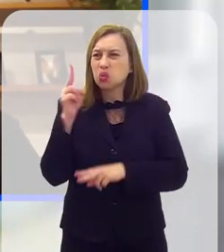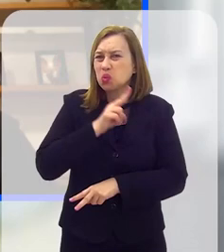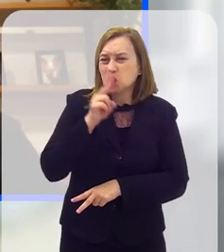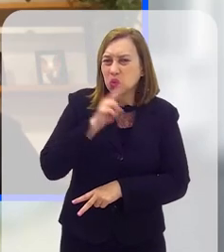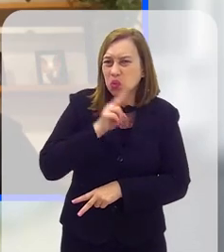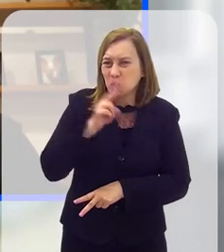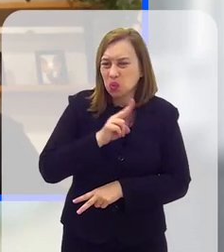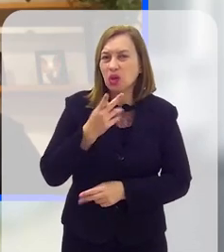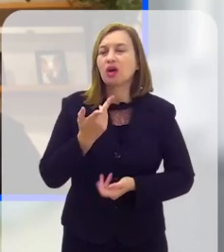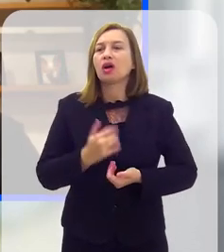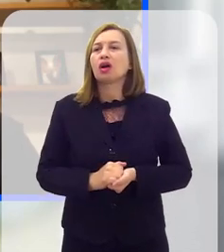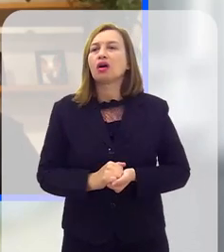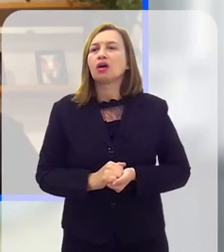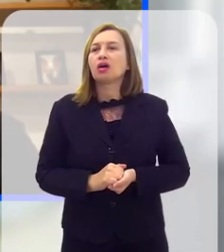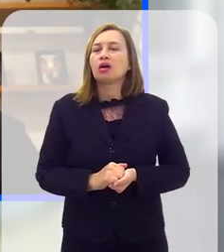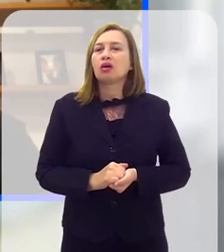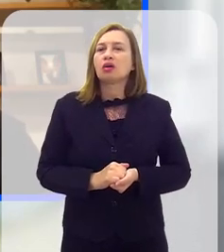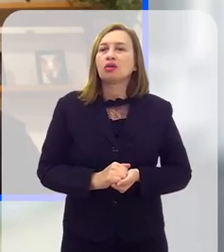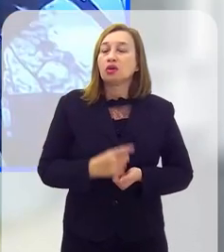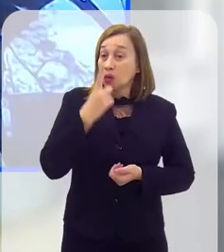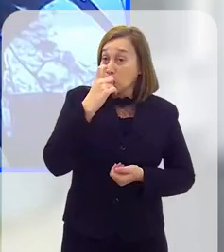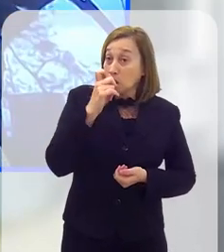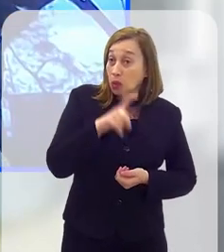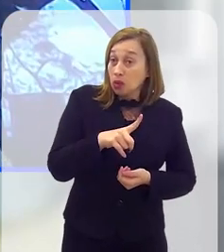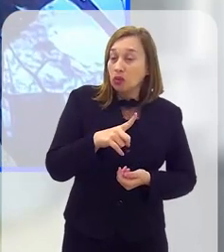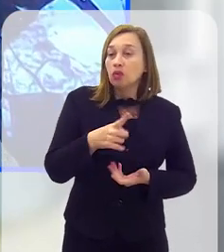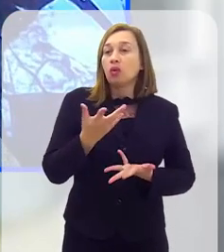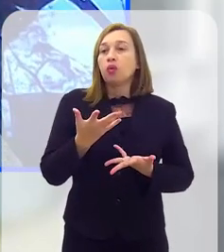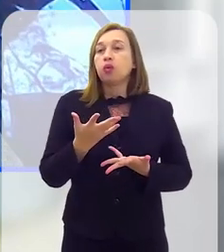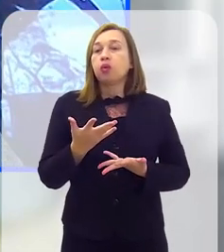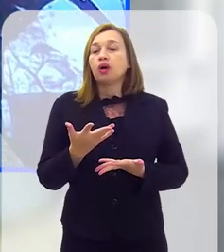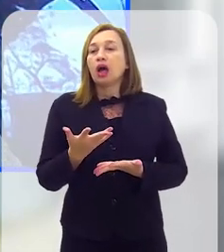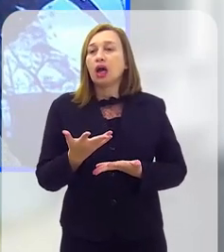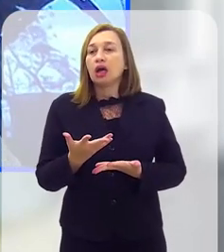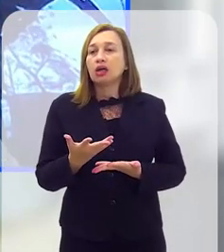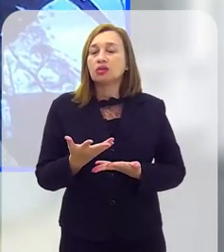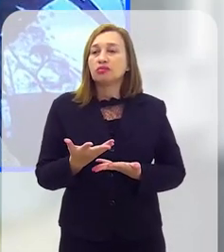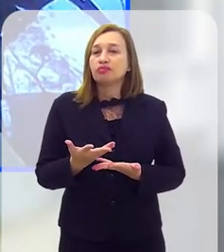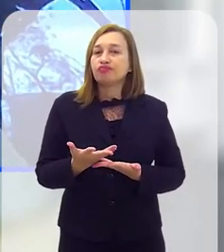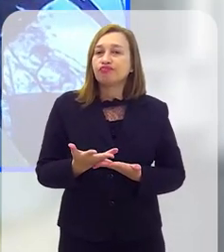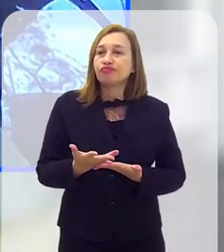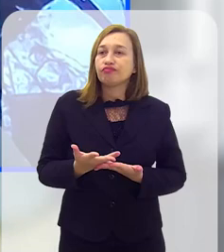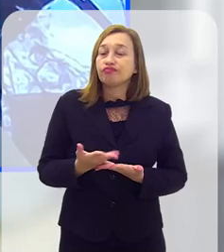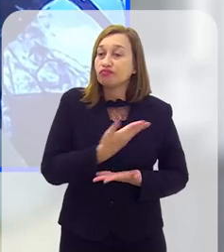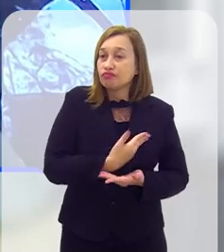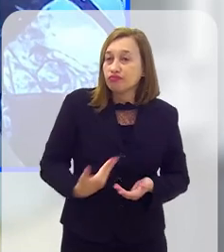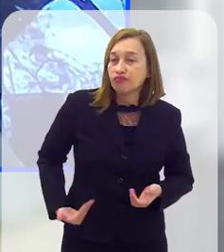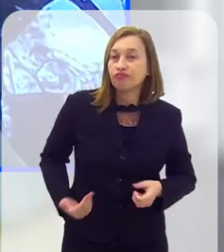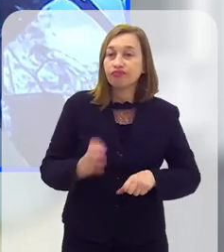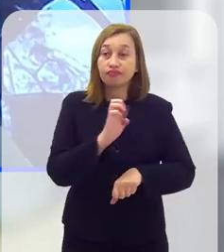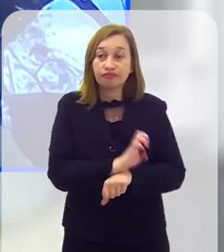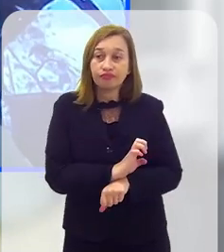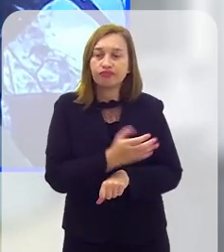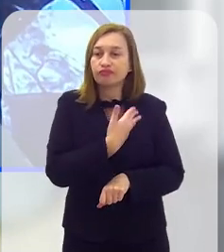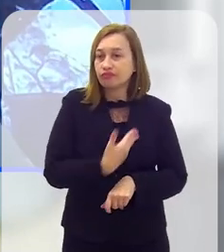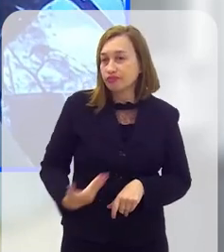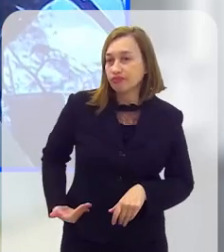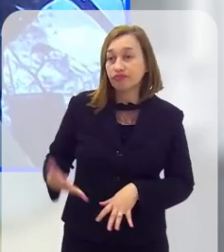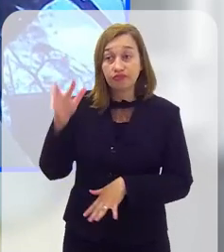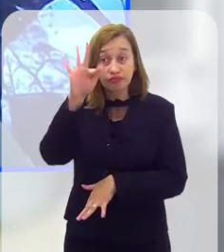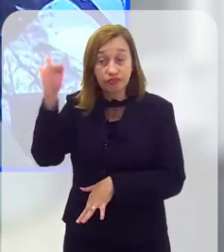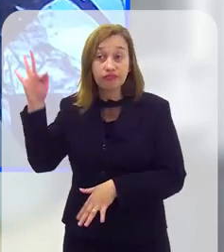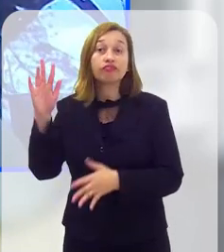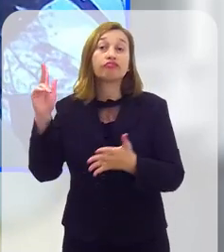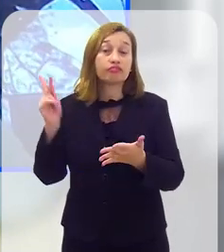Eu acho que em situações emergenciais, como é o caso de Teresópolis, socorro de um